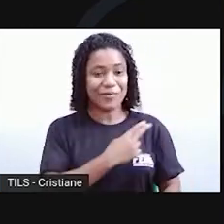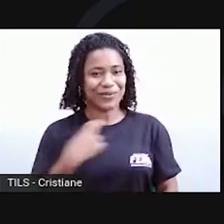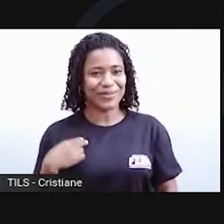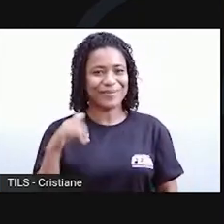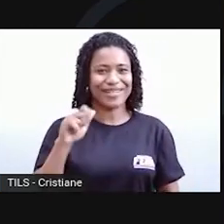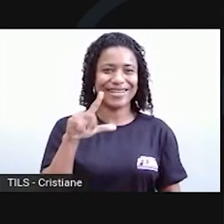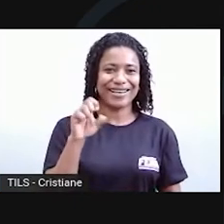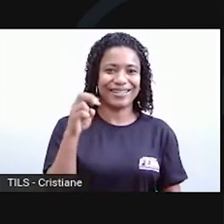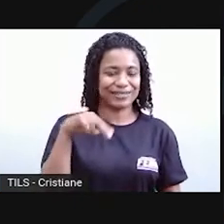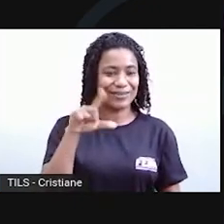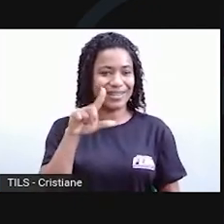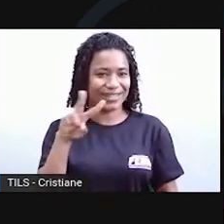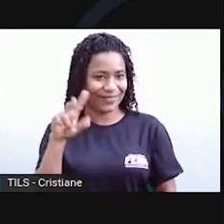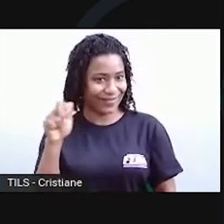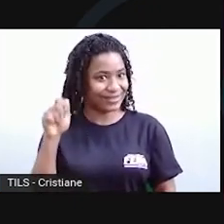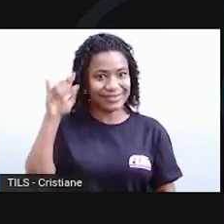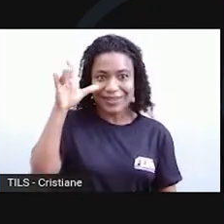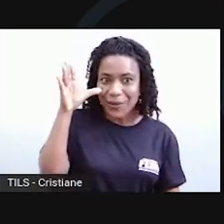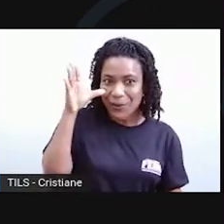Cureando.